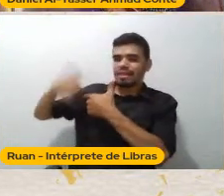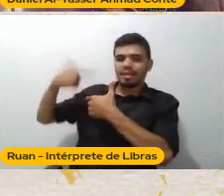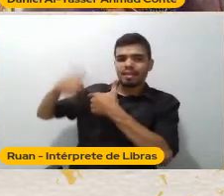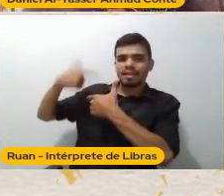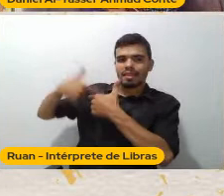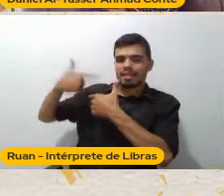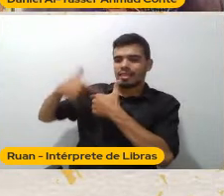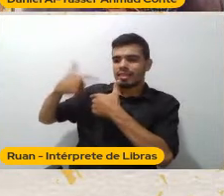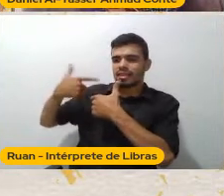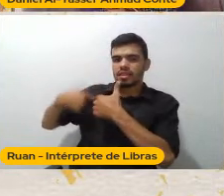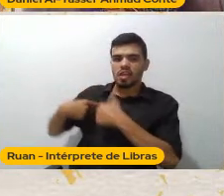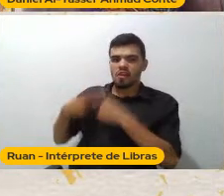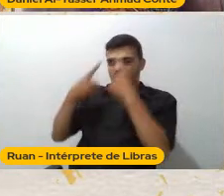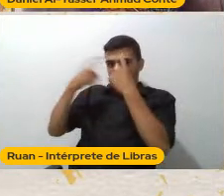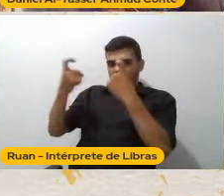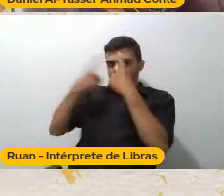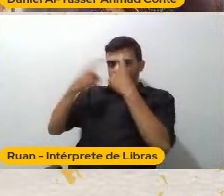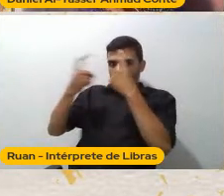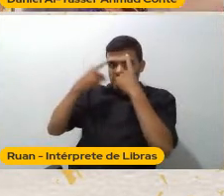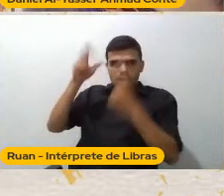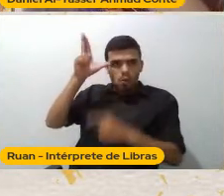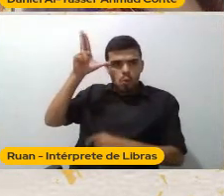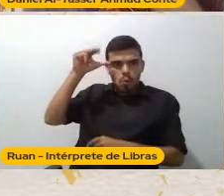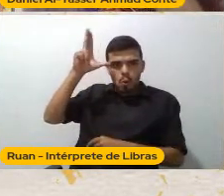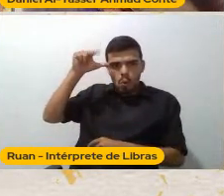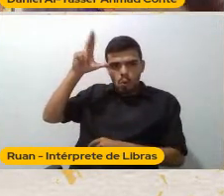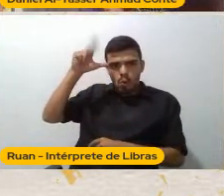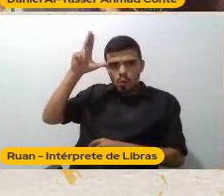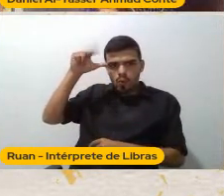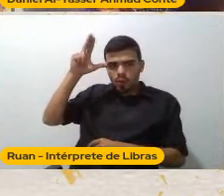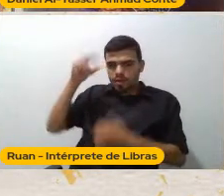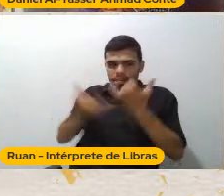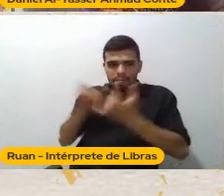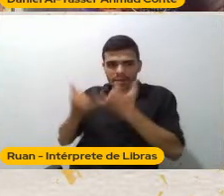Do discurso O discurso É impressionante Pode passar